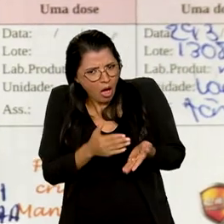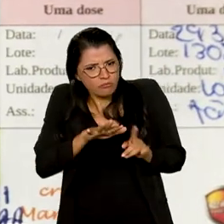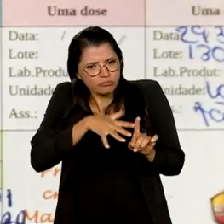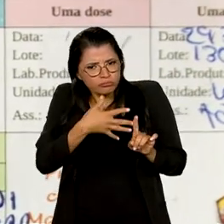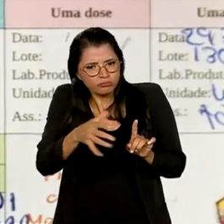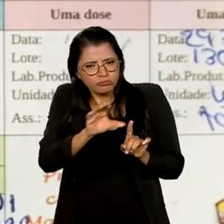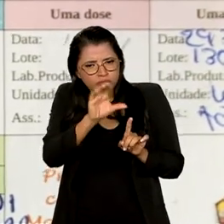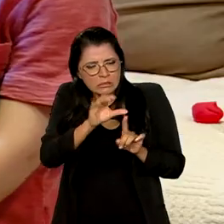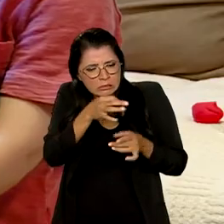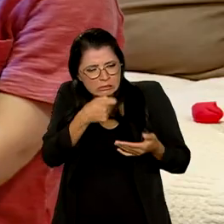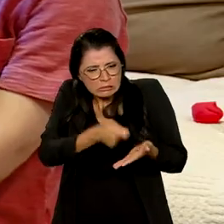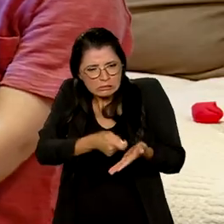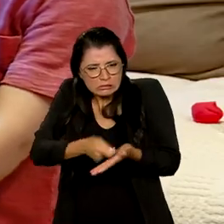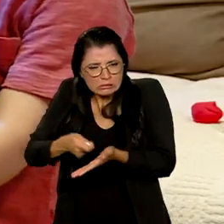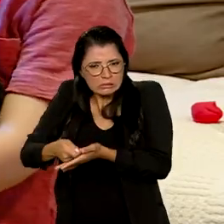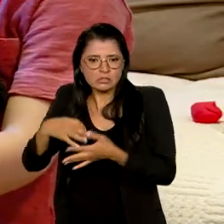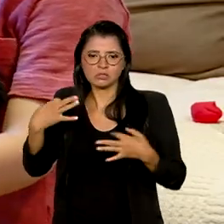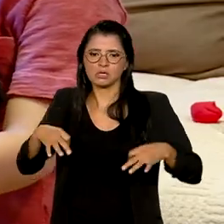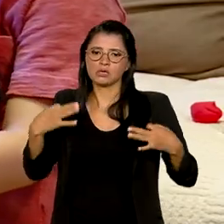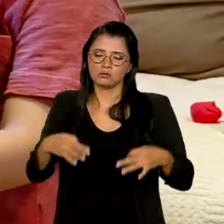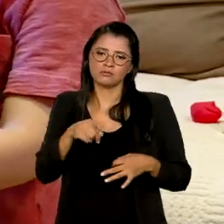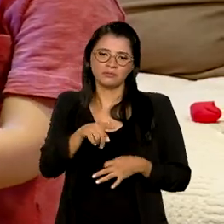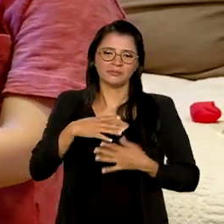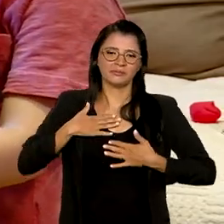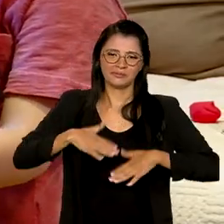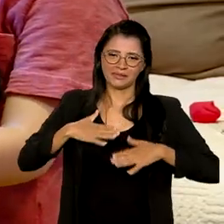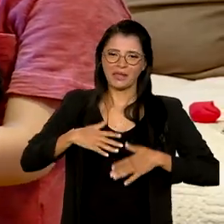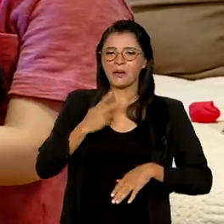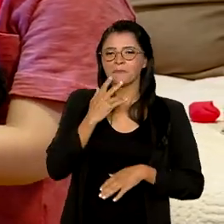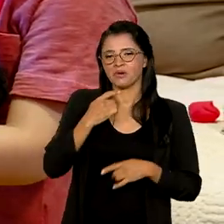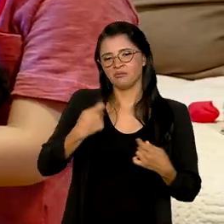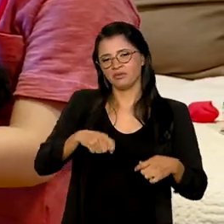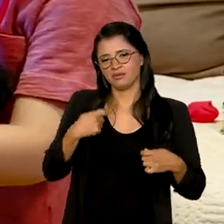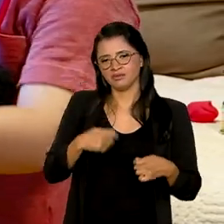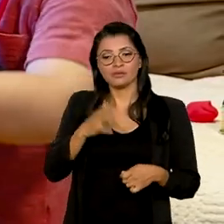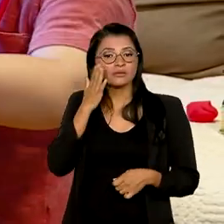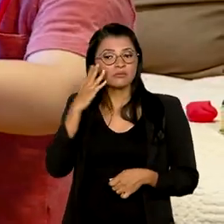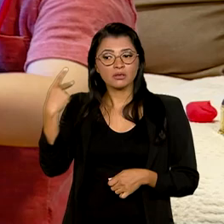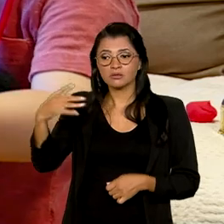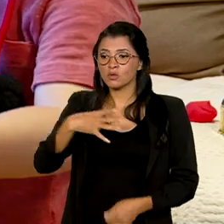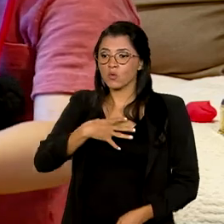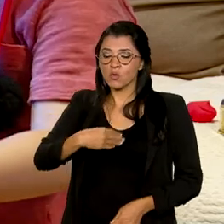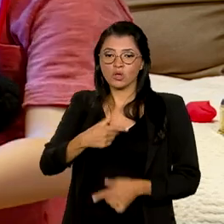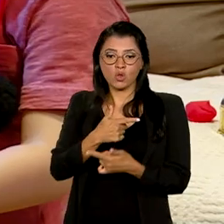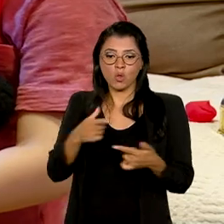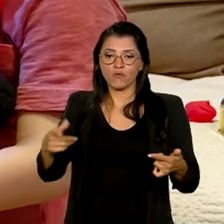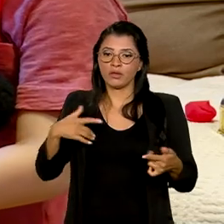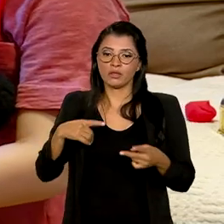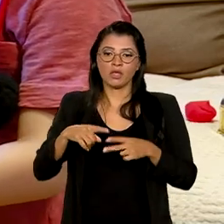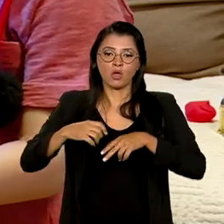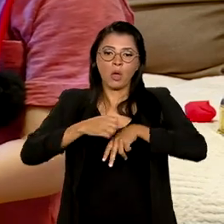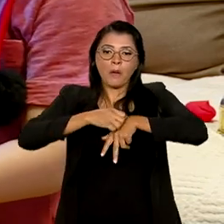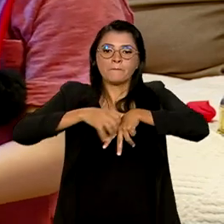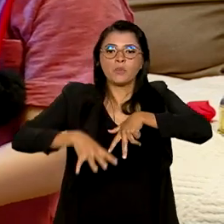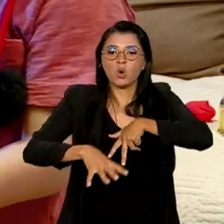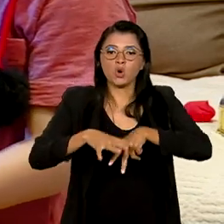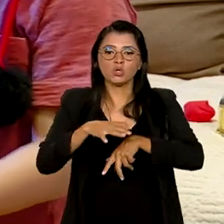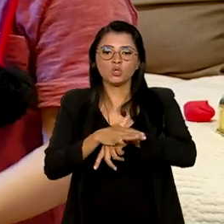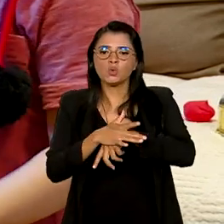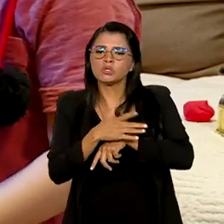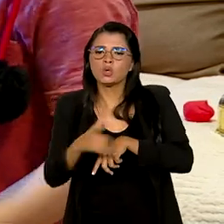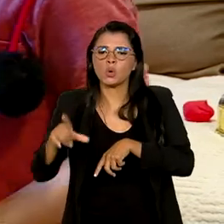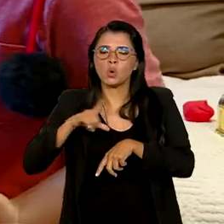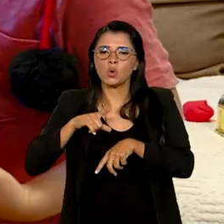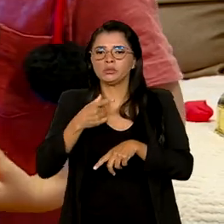rigorosamente. Essa tranquilidade todo pai precisa ter. Saber que seu filho não vai ter uma polio ou uma doença que vai